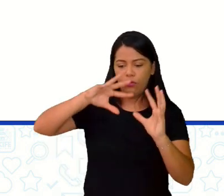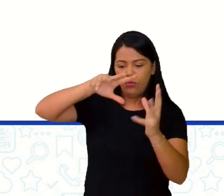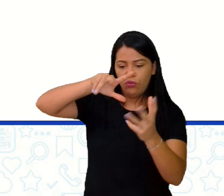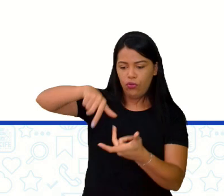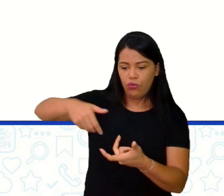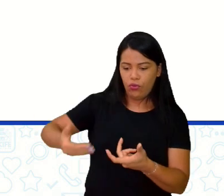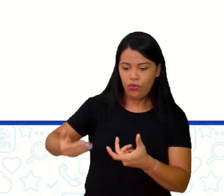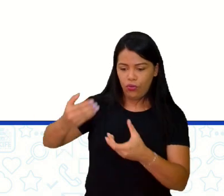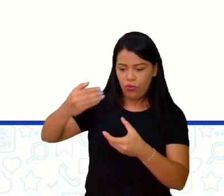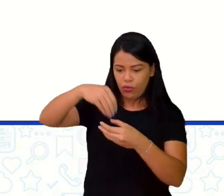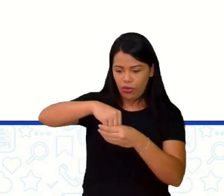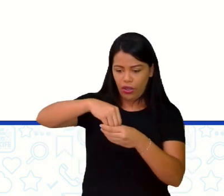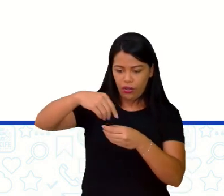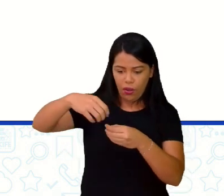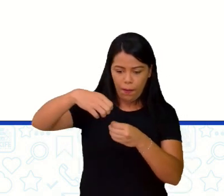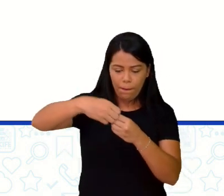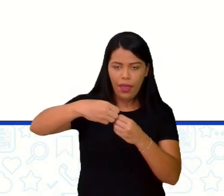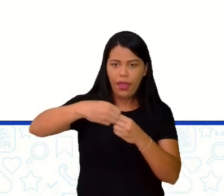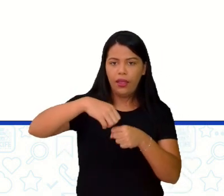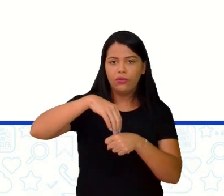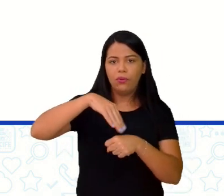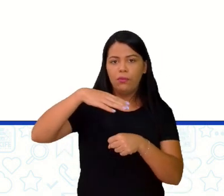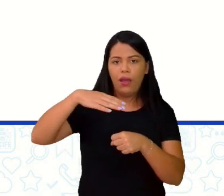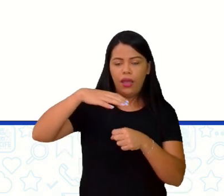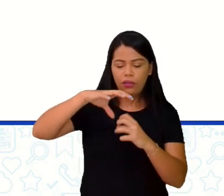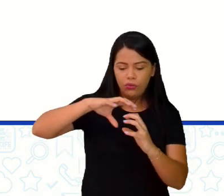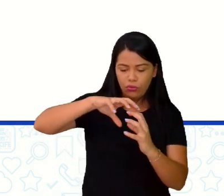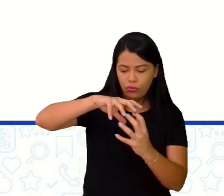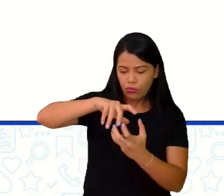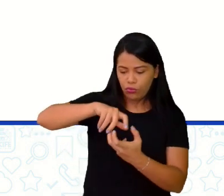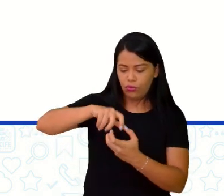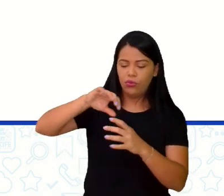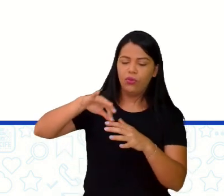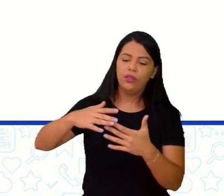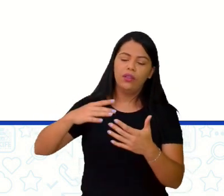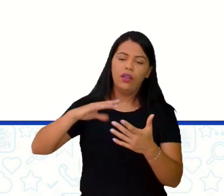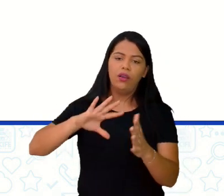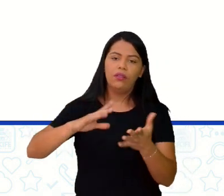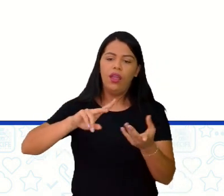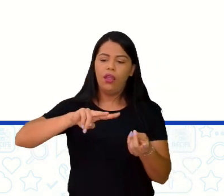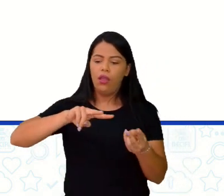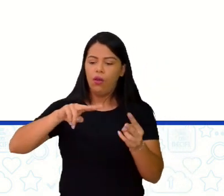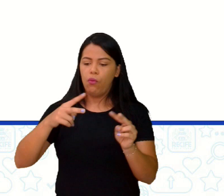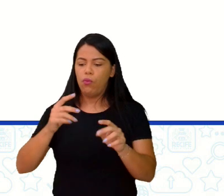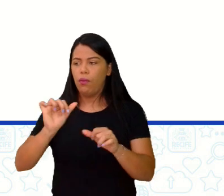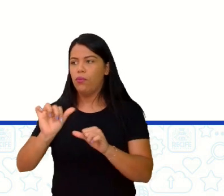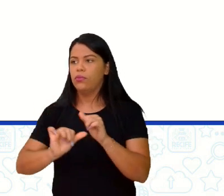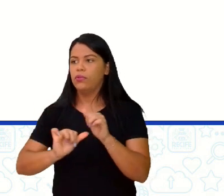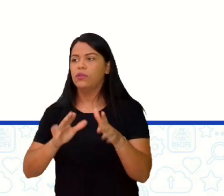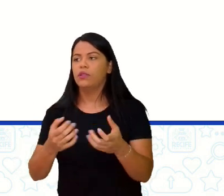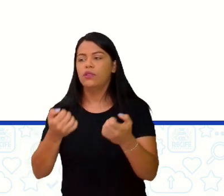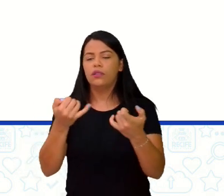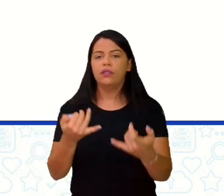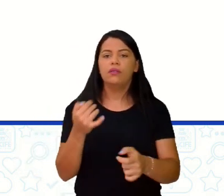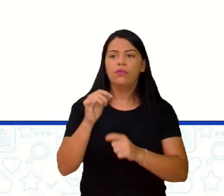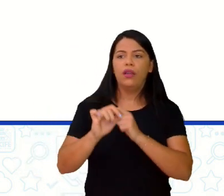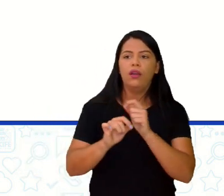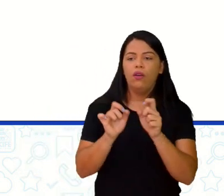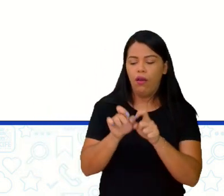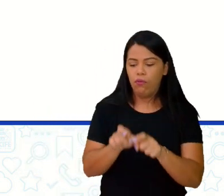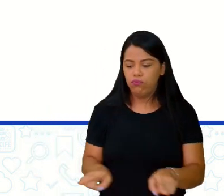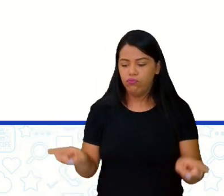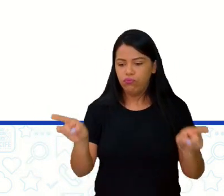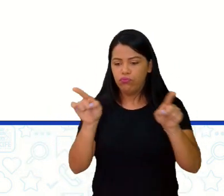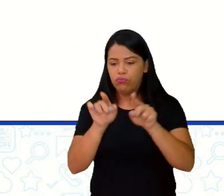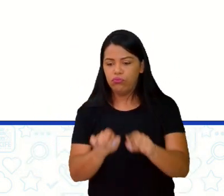quente do que o externo. Aí ocorre aquela inversão, né? É o que a gente chama de correntes